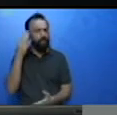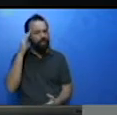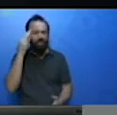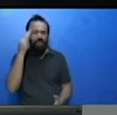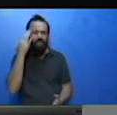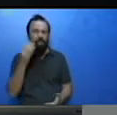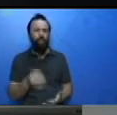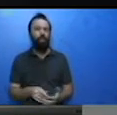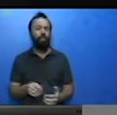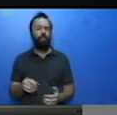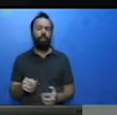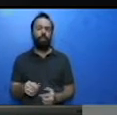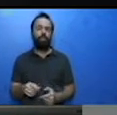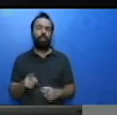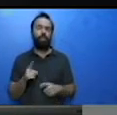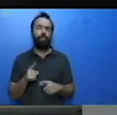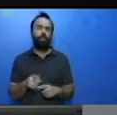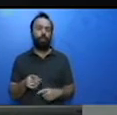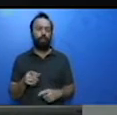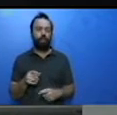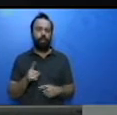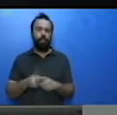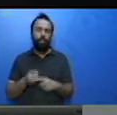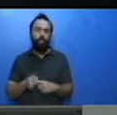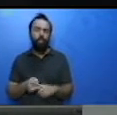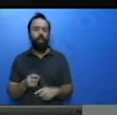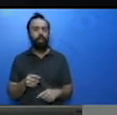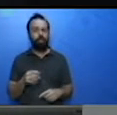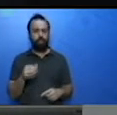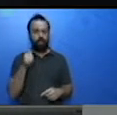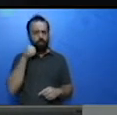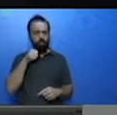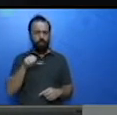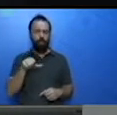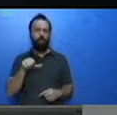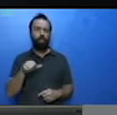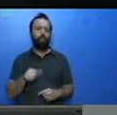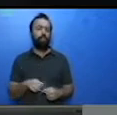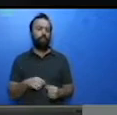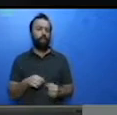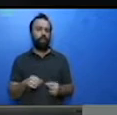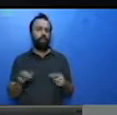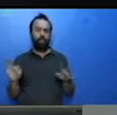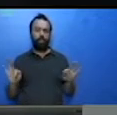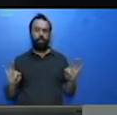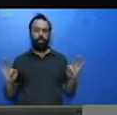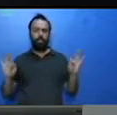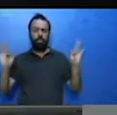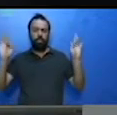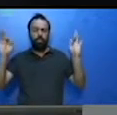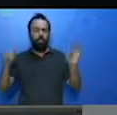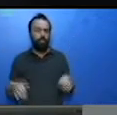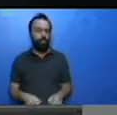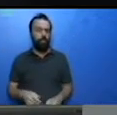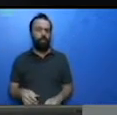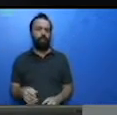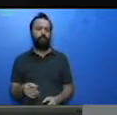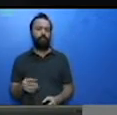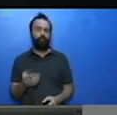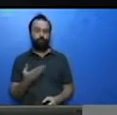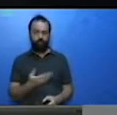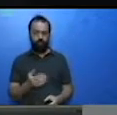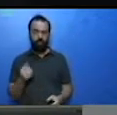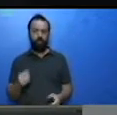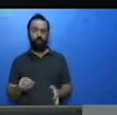Questão C. As ruas estão cheias de lama porque choveu muito. Tira,